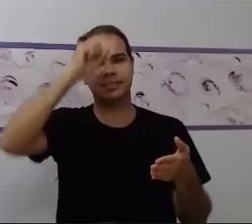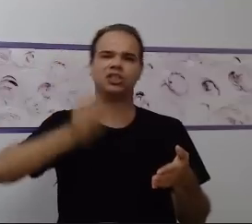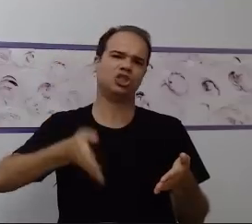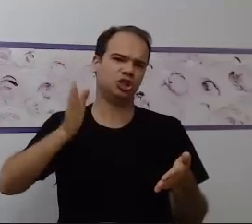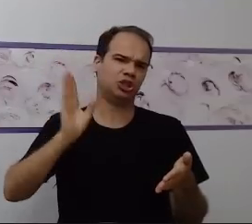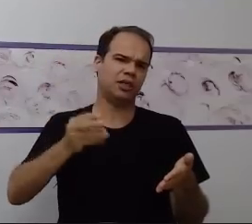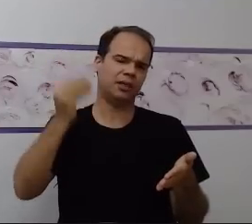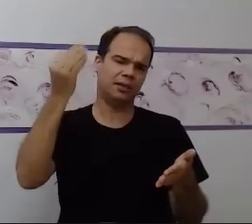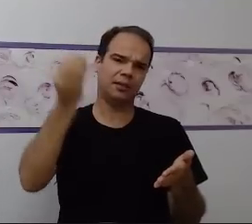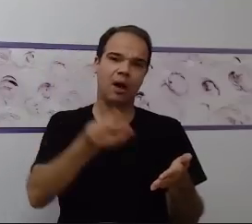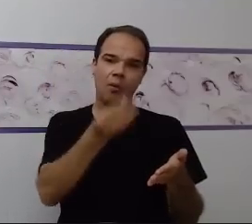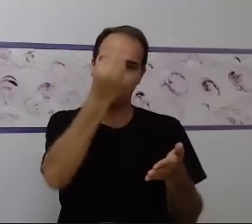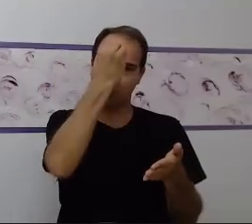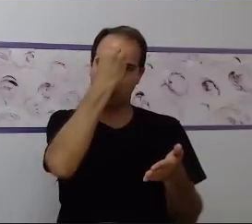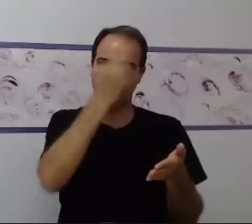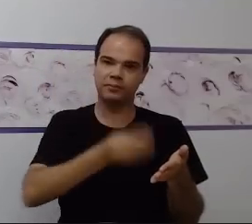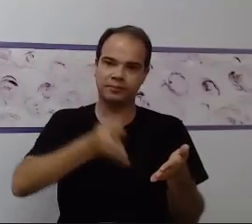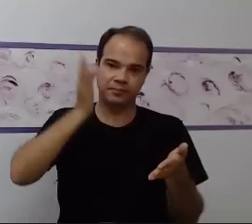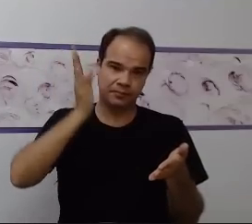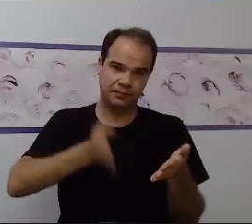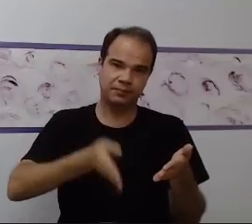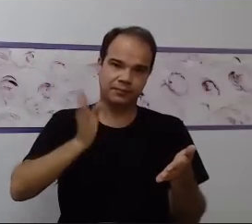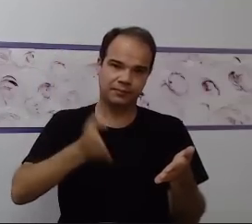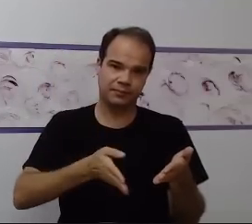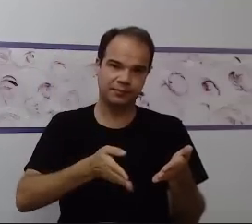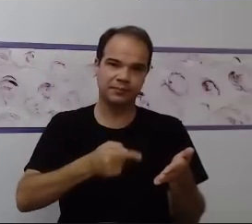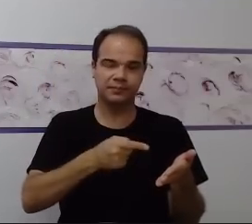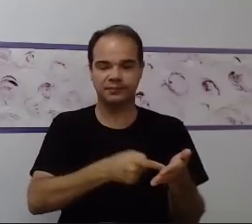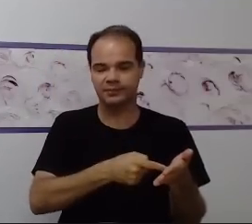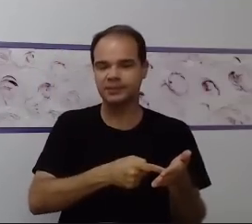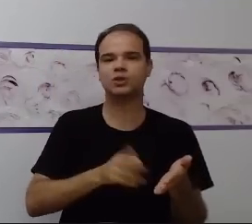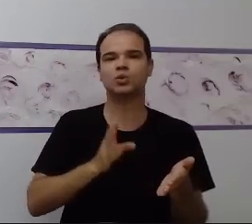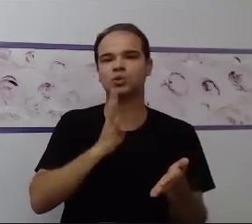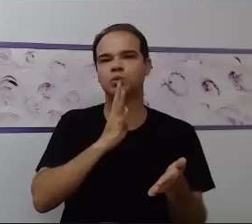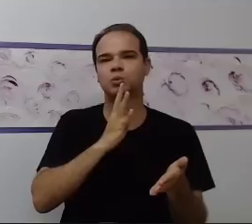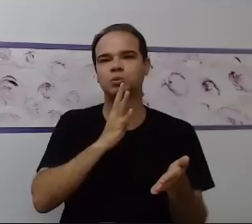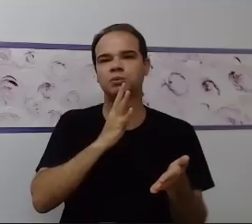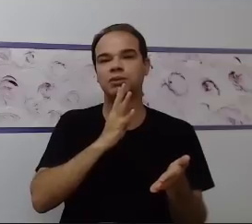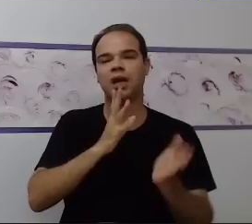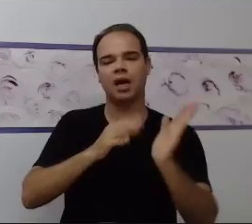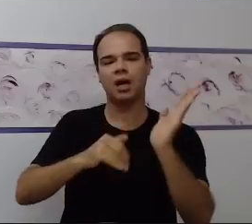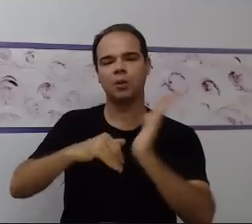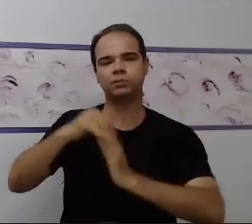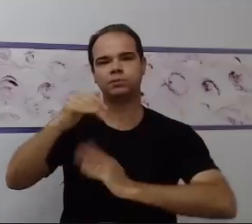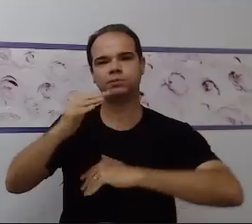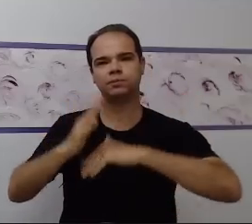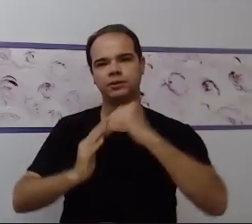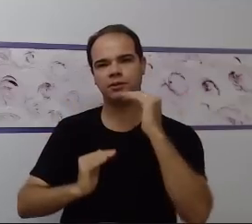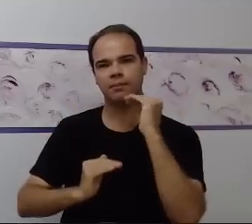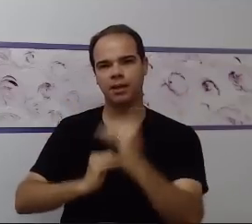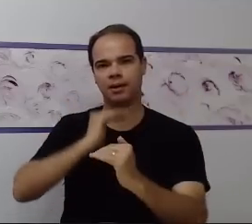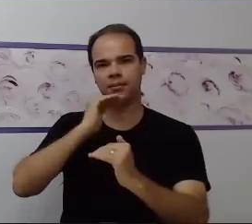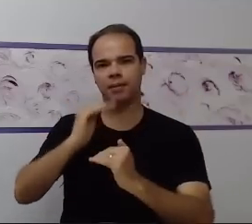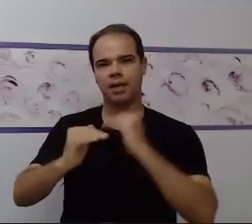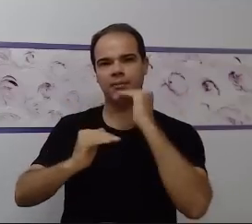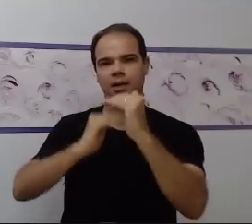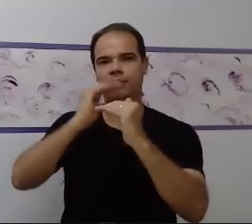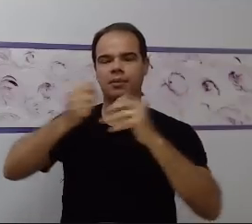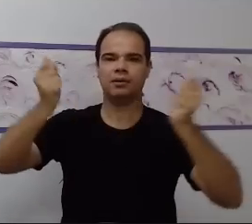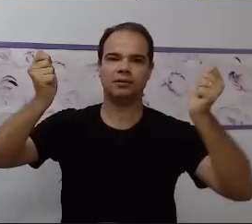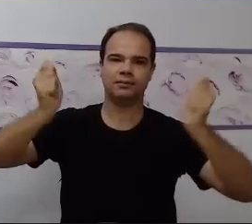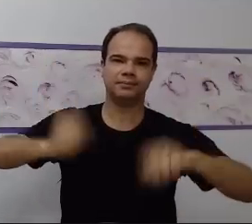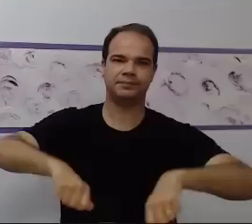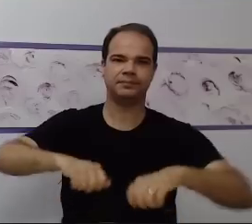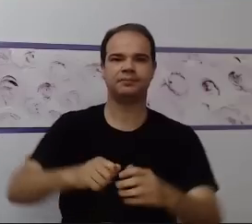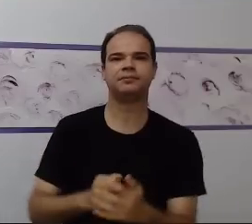que ele já possui para poder desencadear mecanismos para habilidades novas. Então, eu tenho que levar